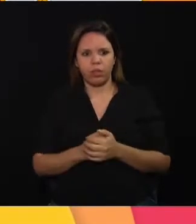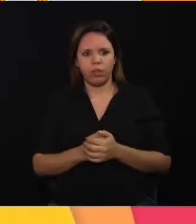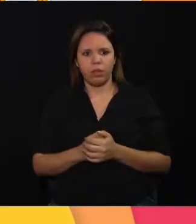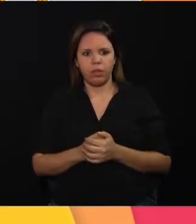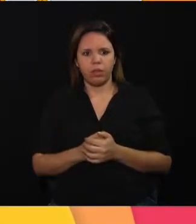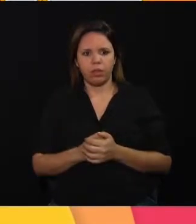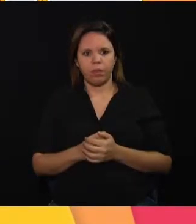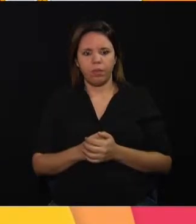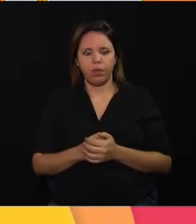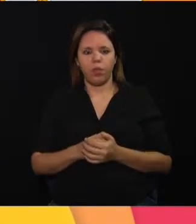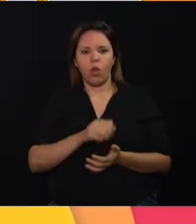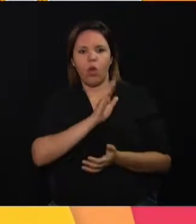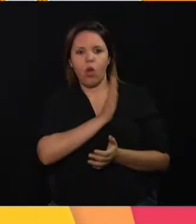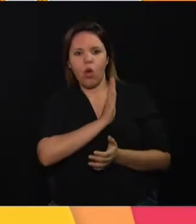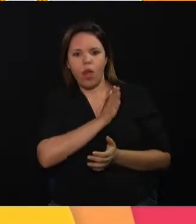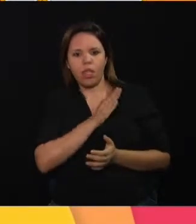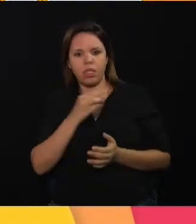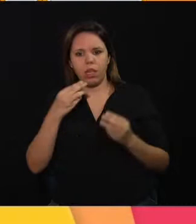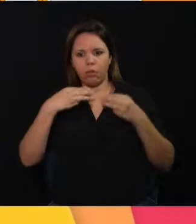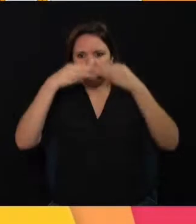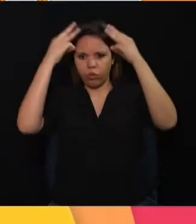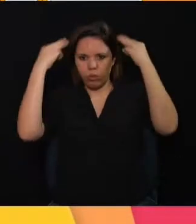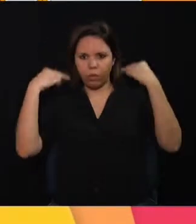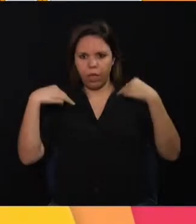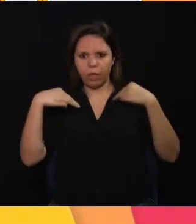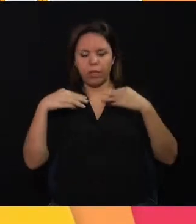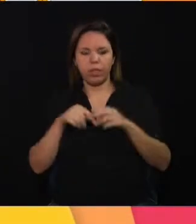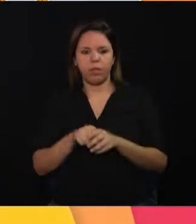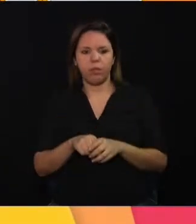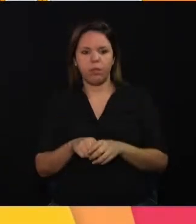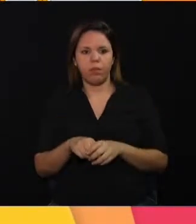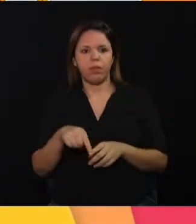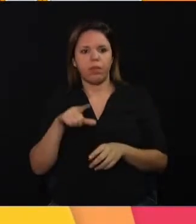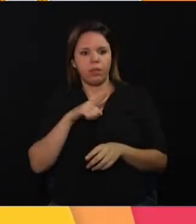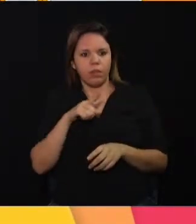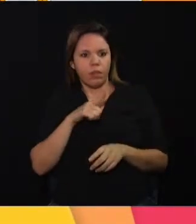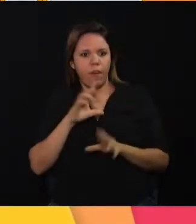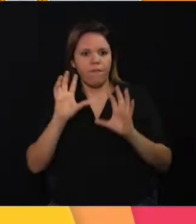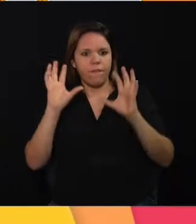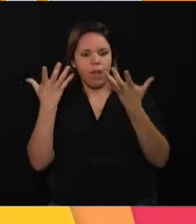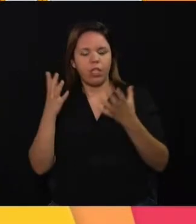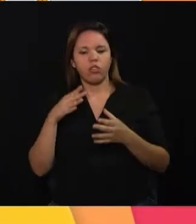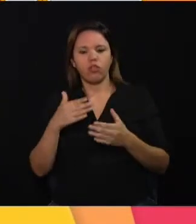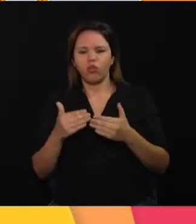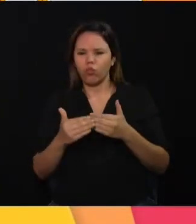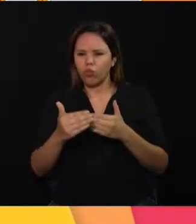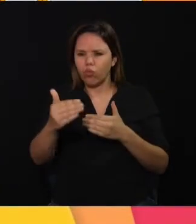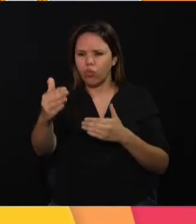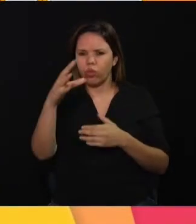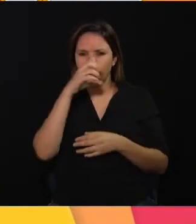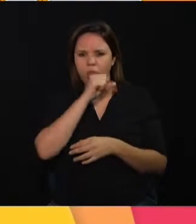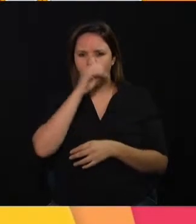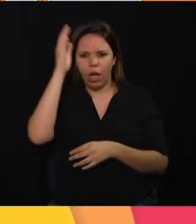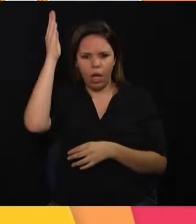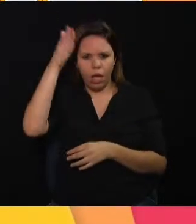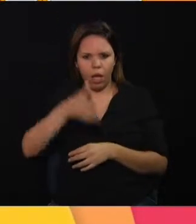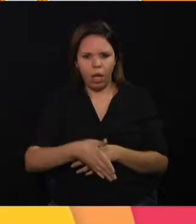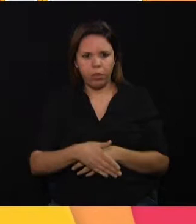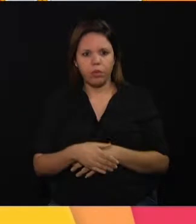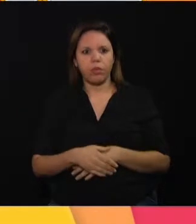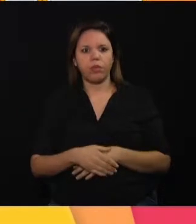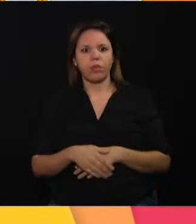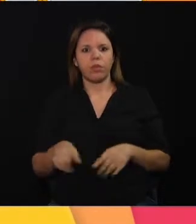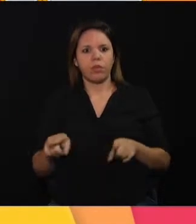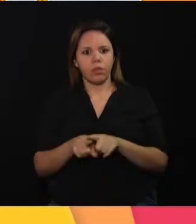Imaculado Coração de Maria, no Jardim Flamboyant, a festa está marcada para todos os sábados do mês. Na Paróquia Nossa Senhora